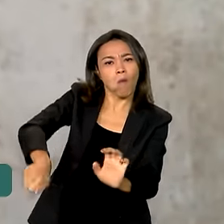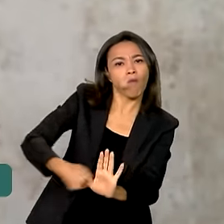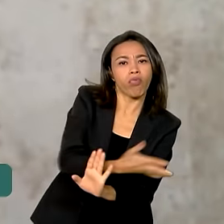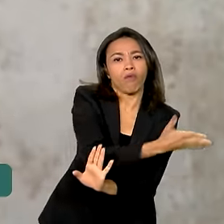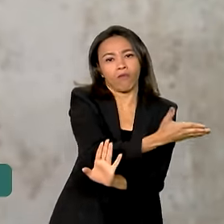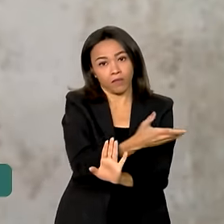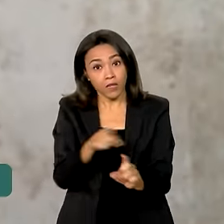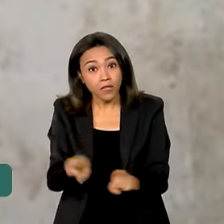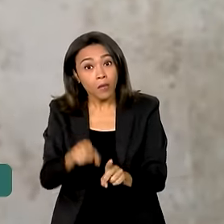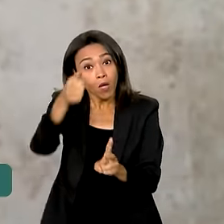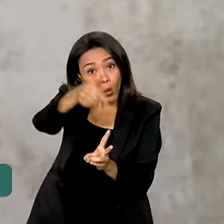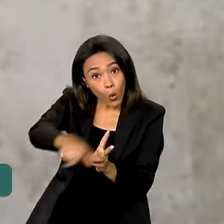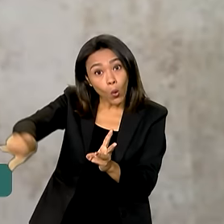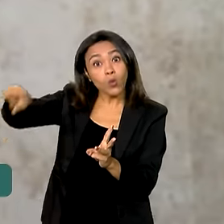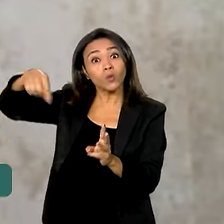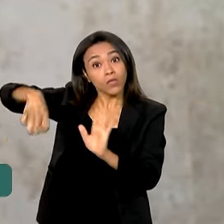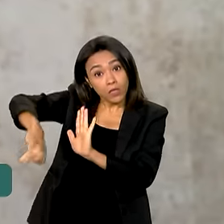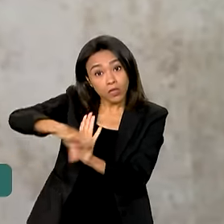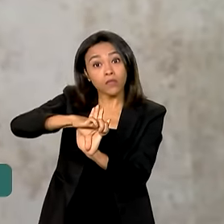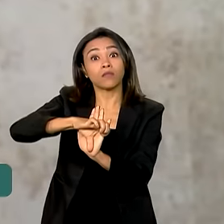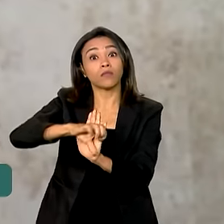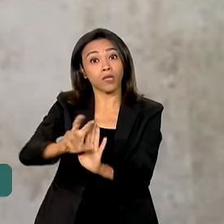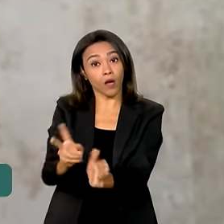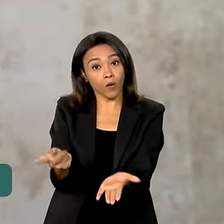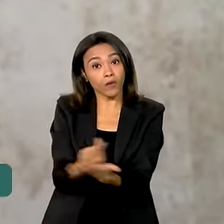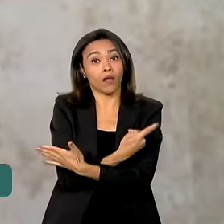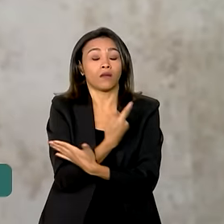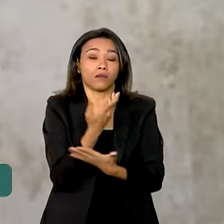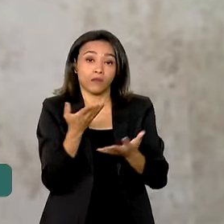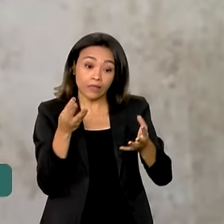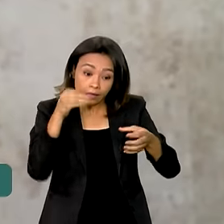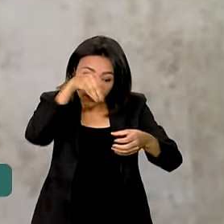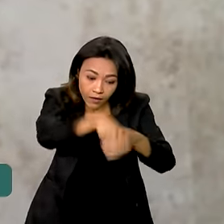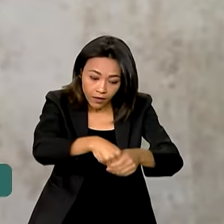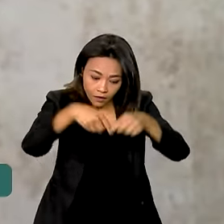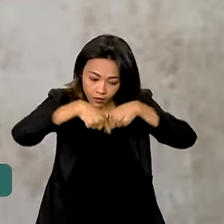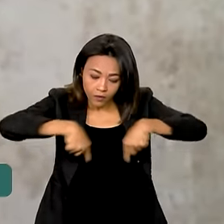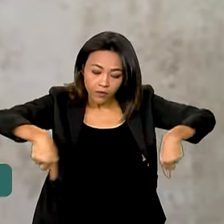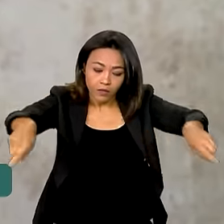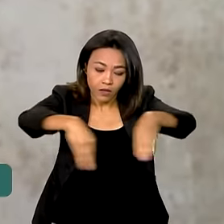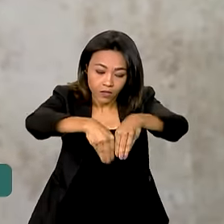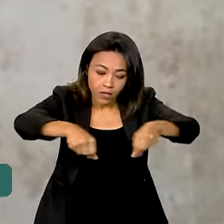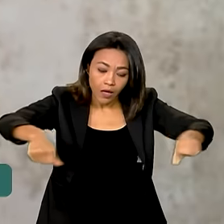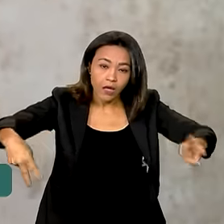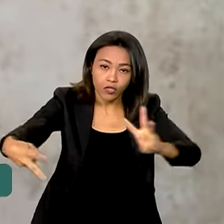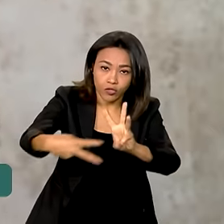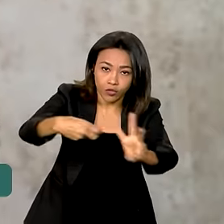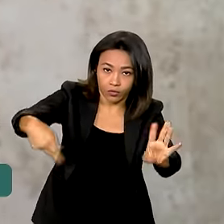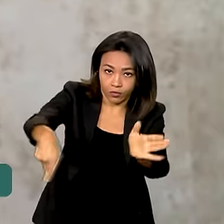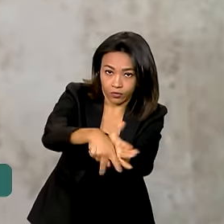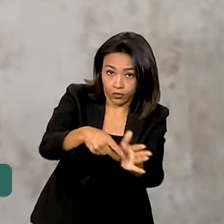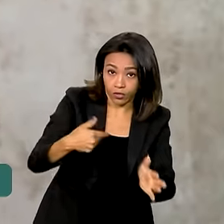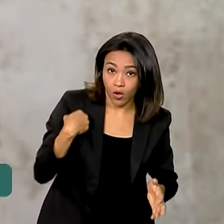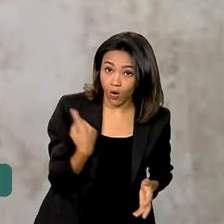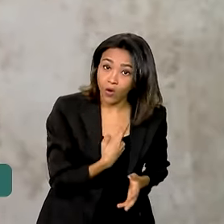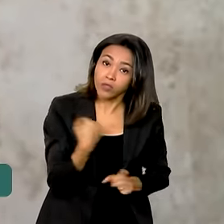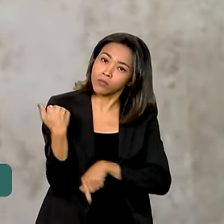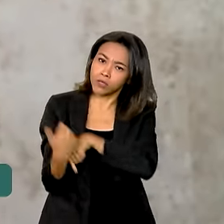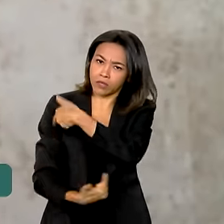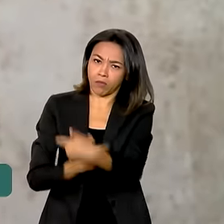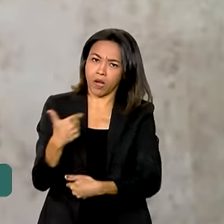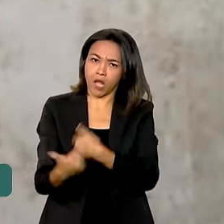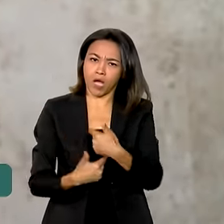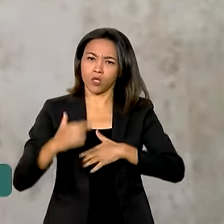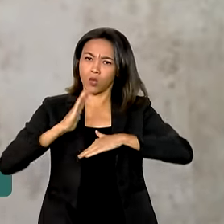ao garimpo e outros crimes praticados dentro dessas terras indígenas. Estamos mobilizando mais